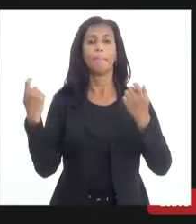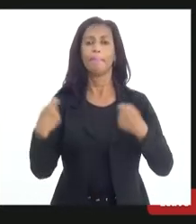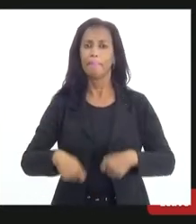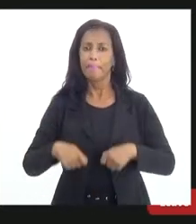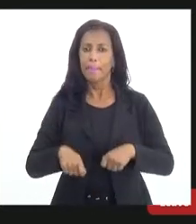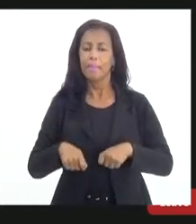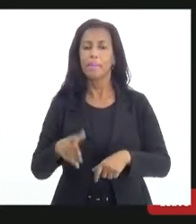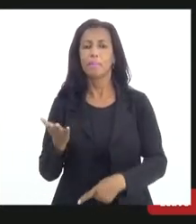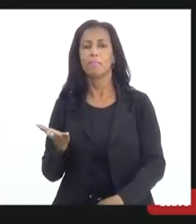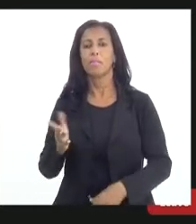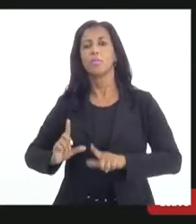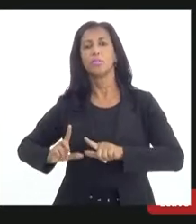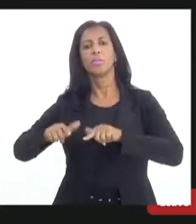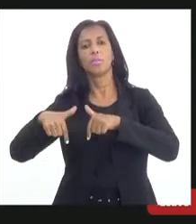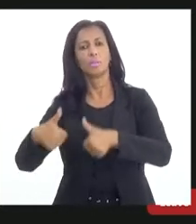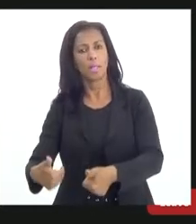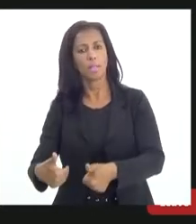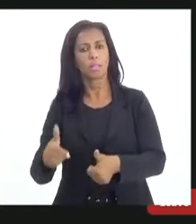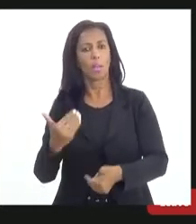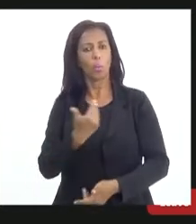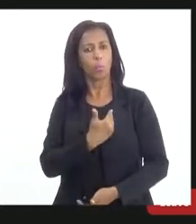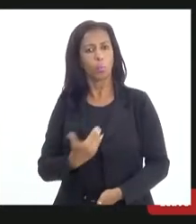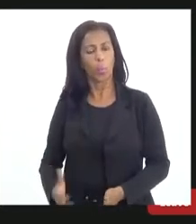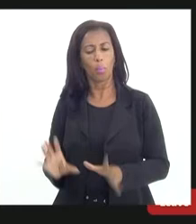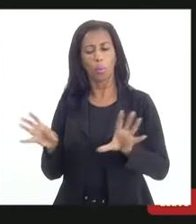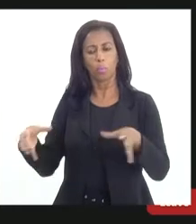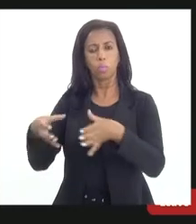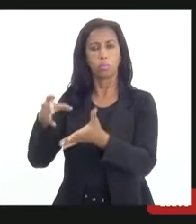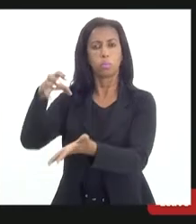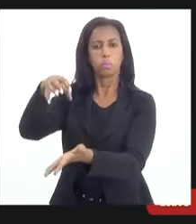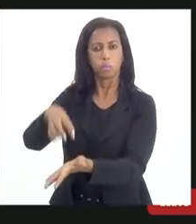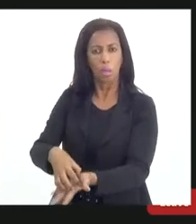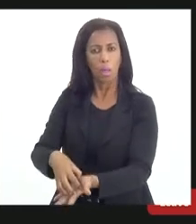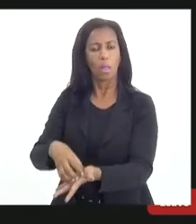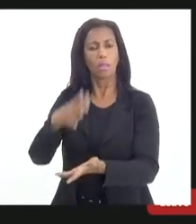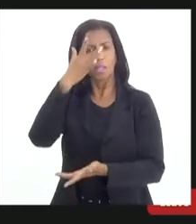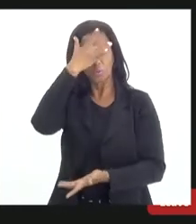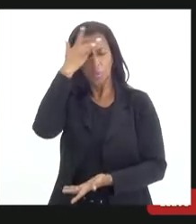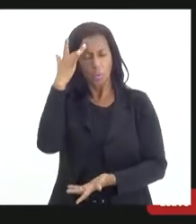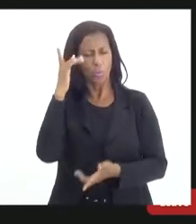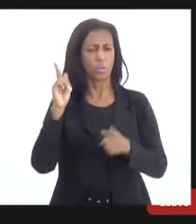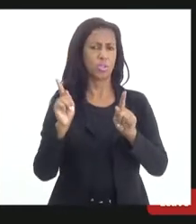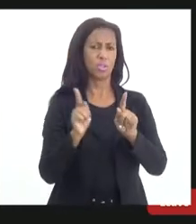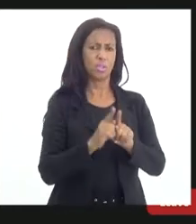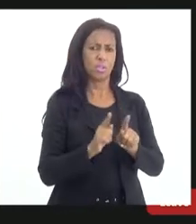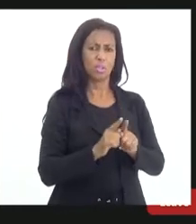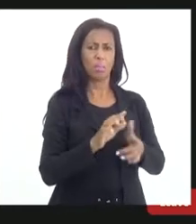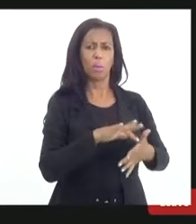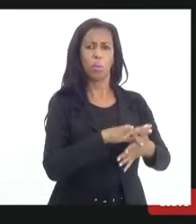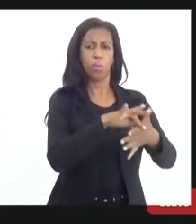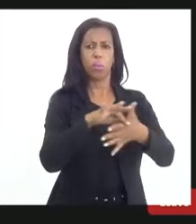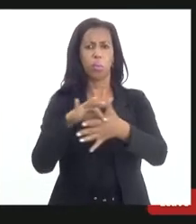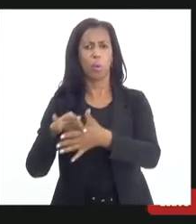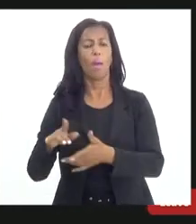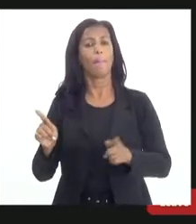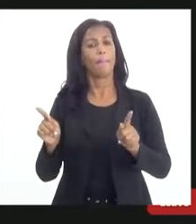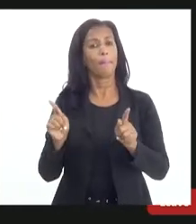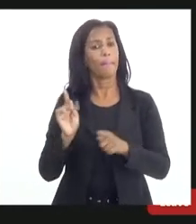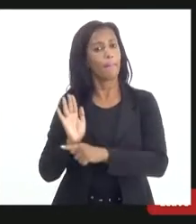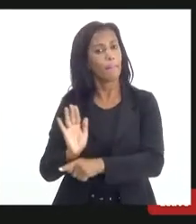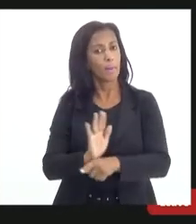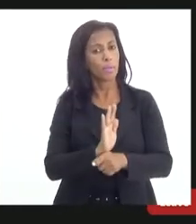mobilização do setor público, ele precisa de mobilização das autoridades públicas de saúde para que isso efetivamente